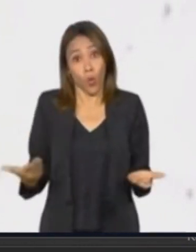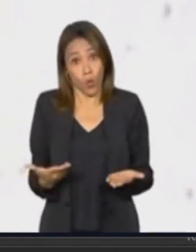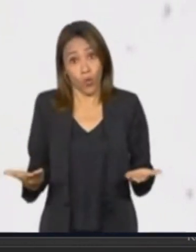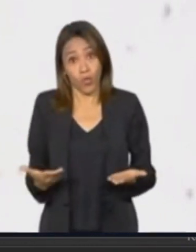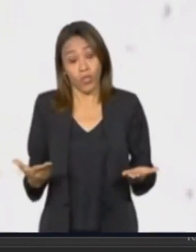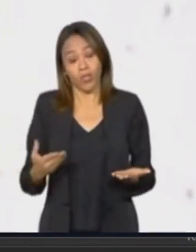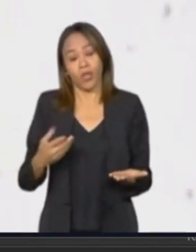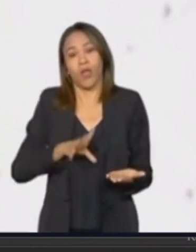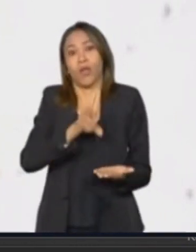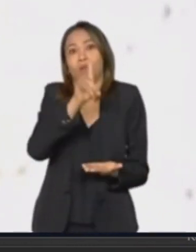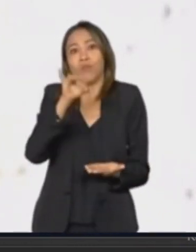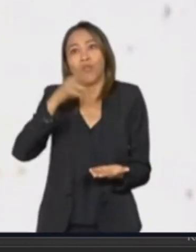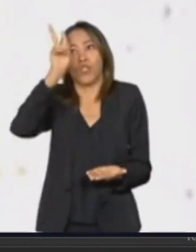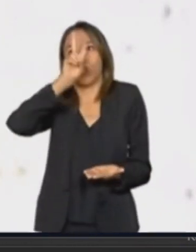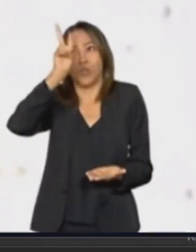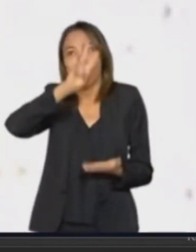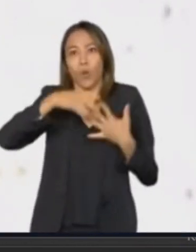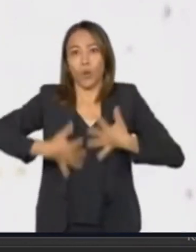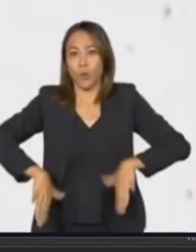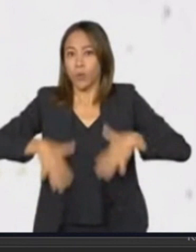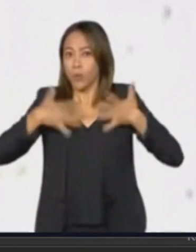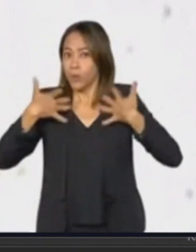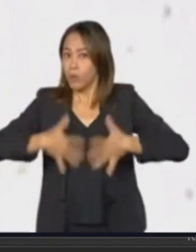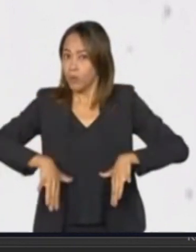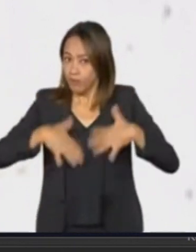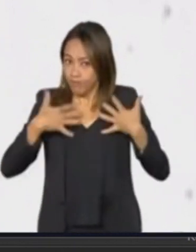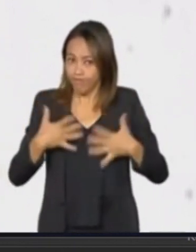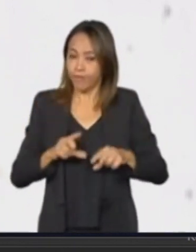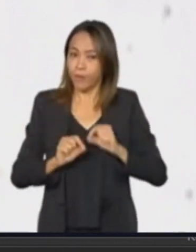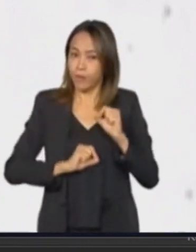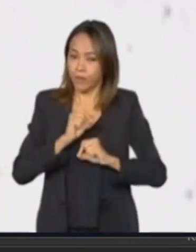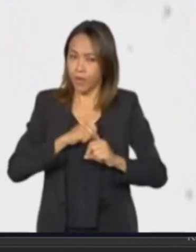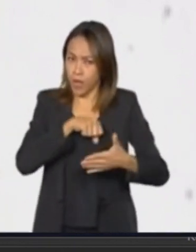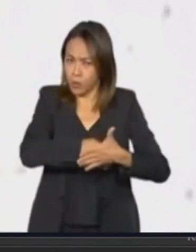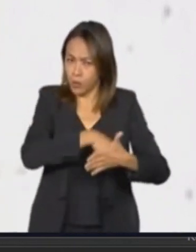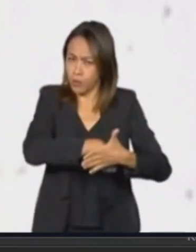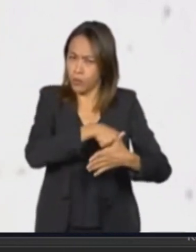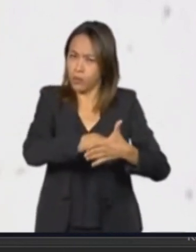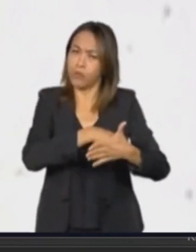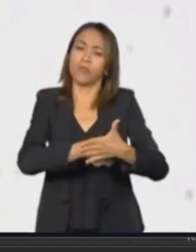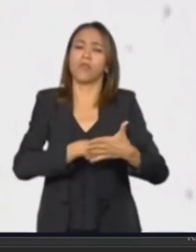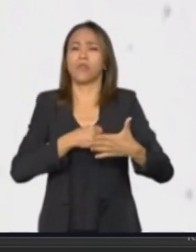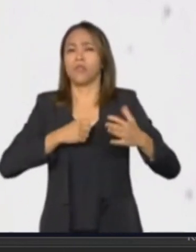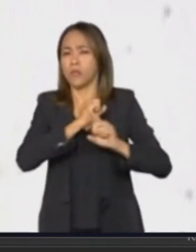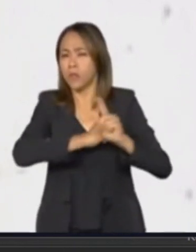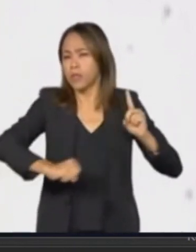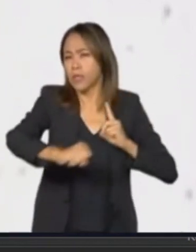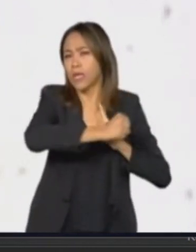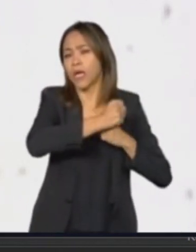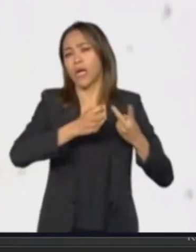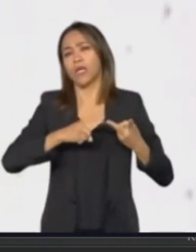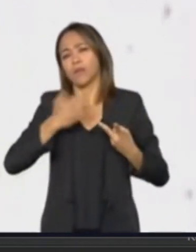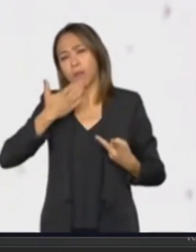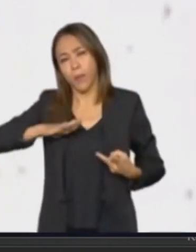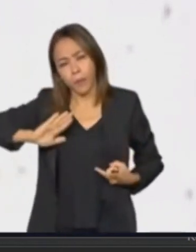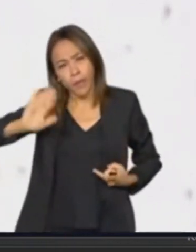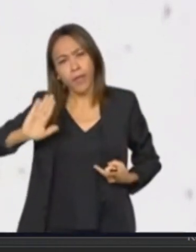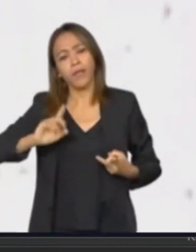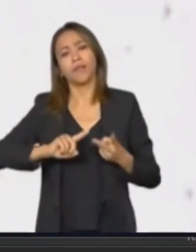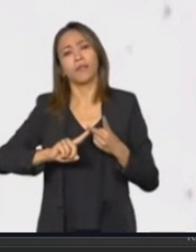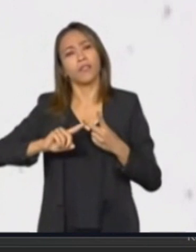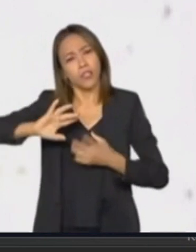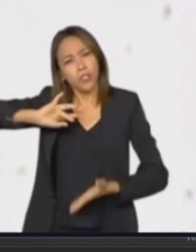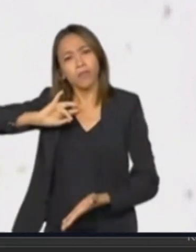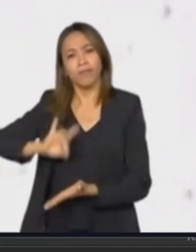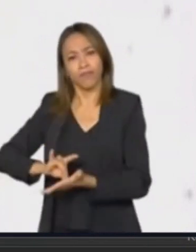momento histórico, um raro momento em que as lutas sociais, as promessas e a efetividade prática